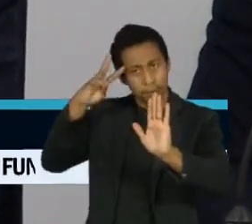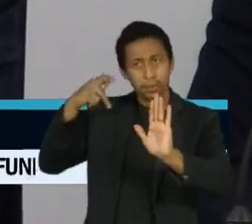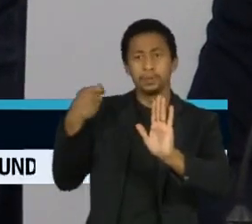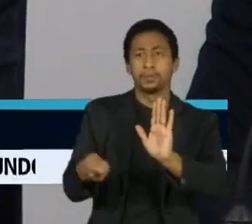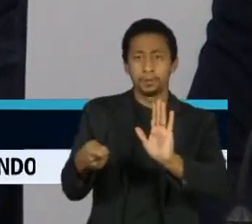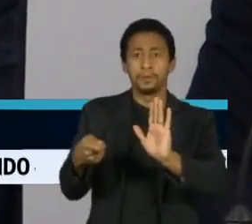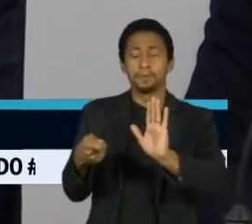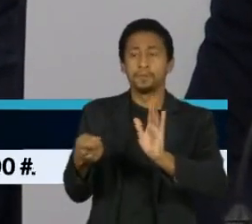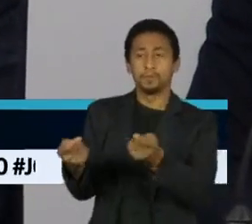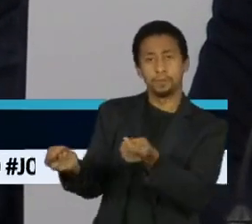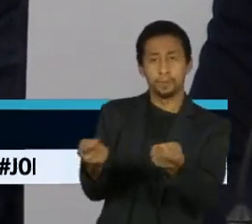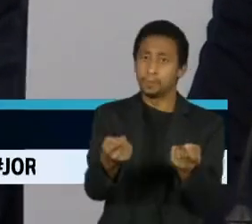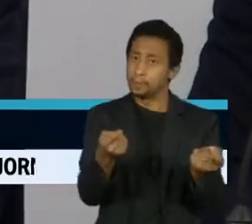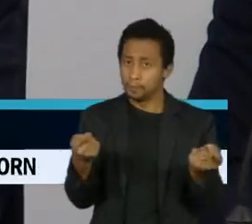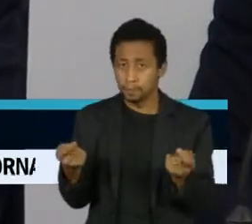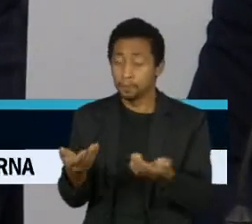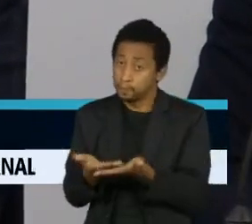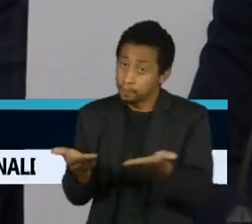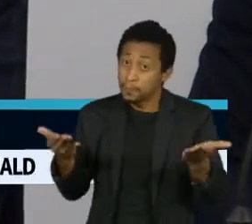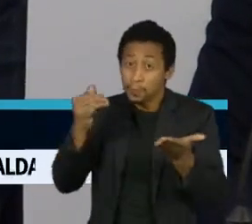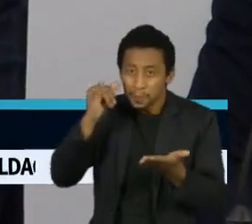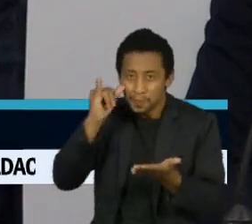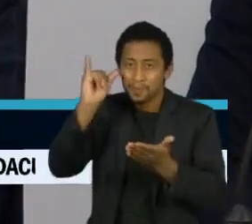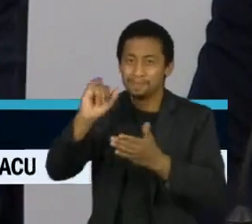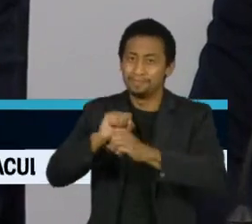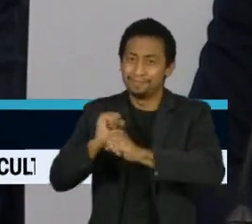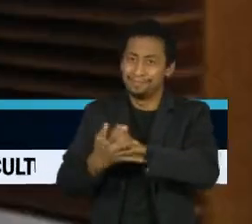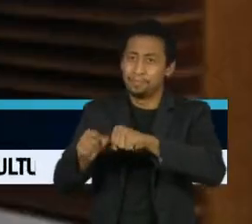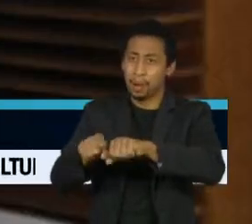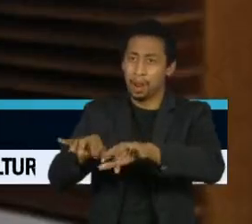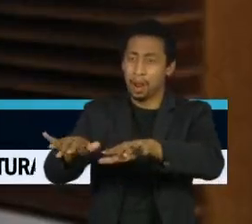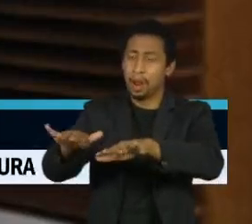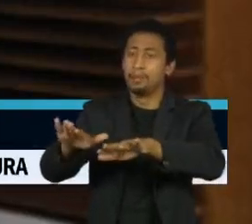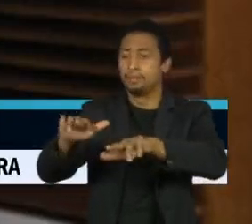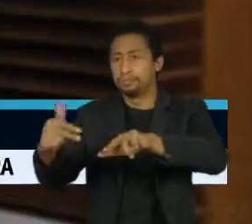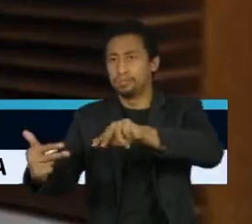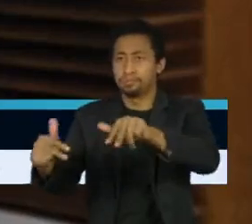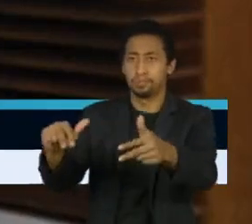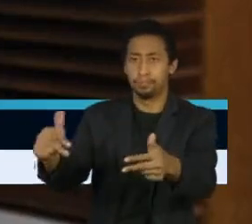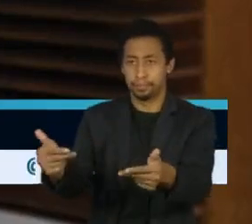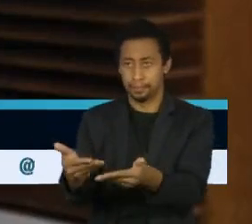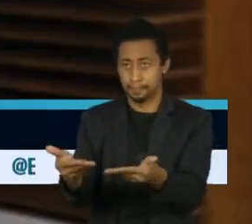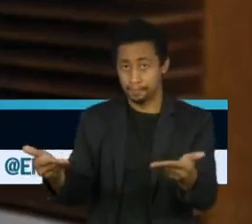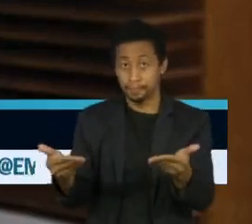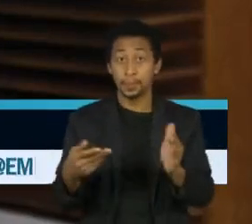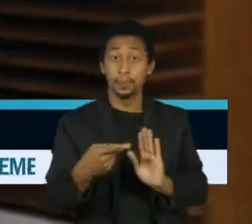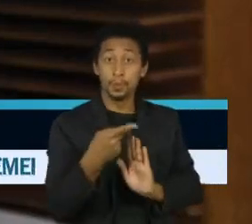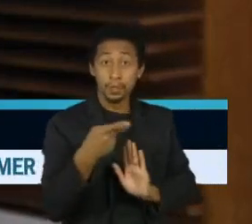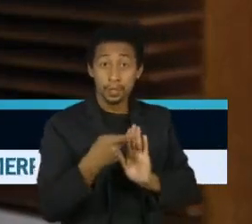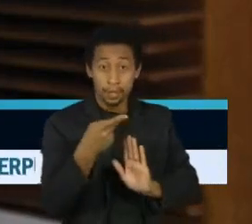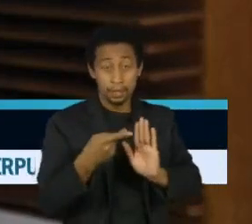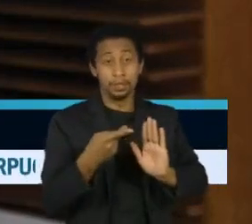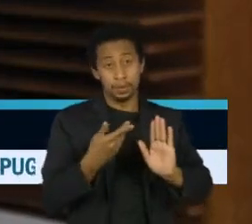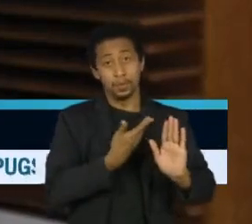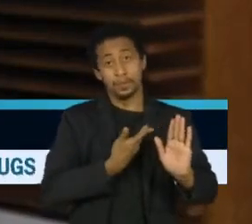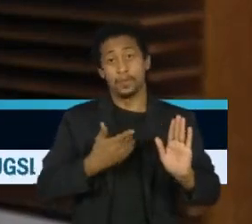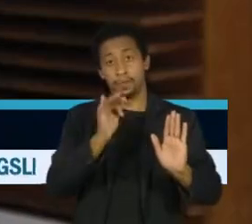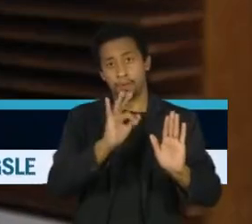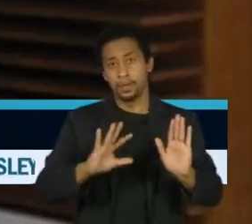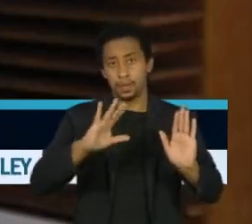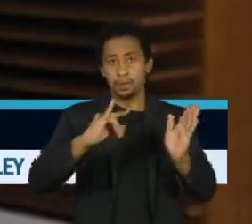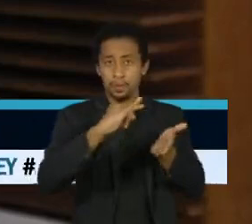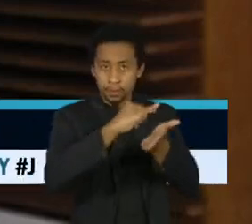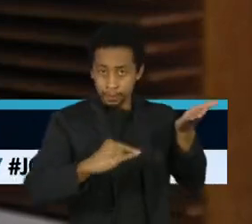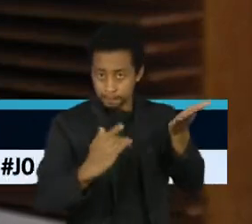conservadora possível para impedir que as pessoas morram. A nova portaria do governo sobre o passaporte da vacina